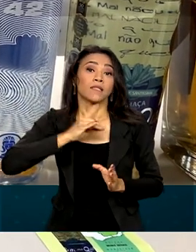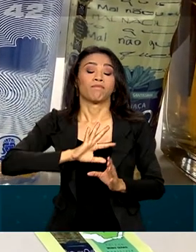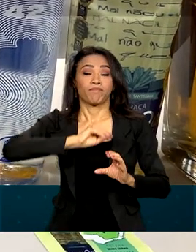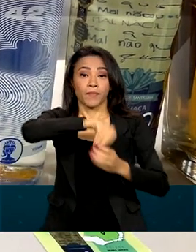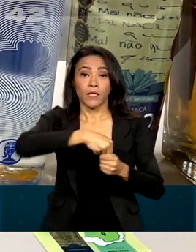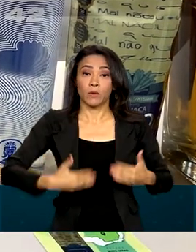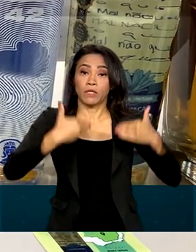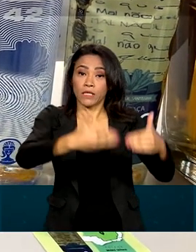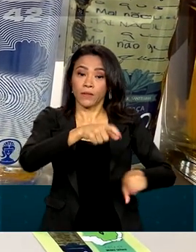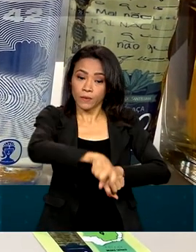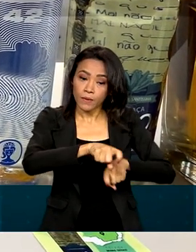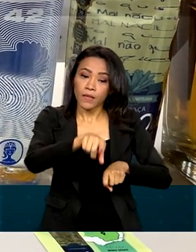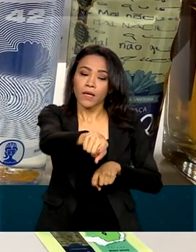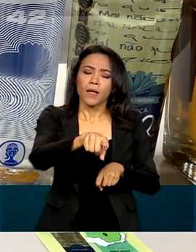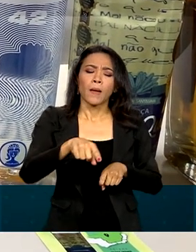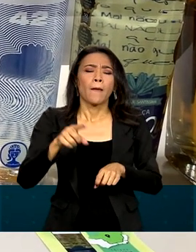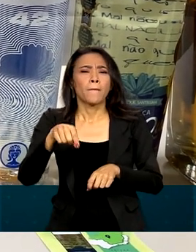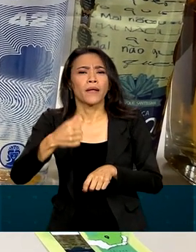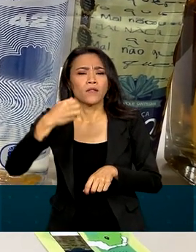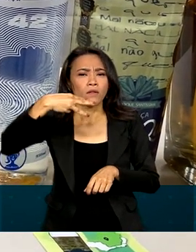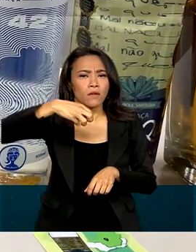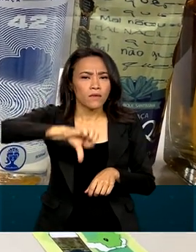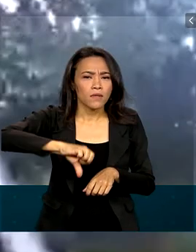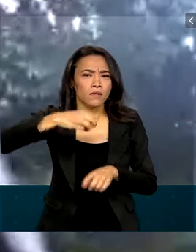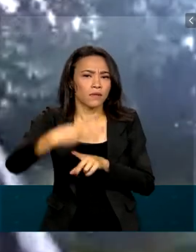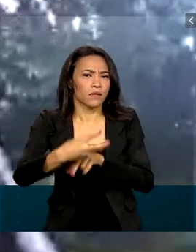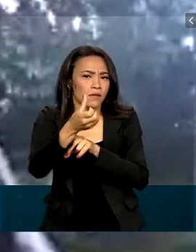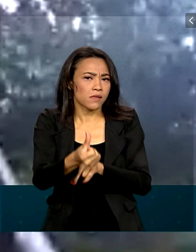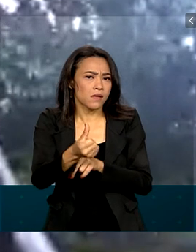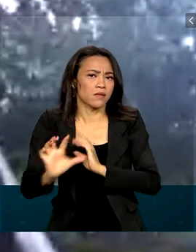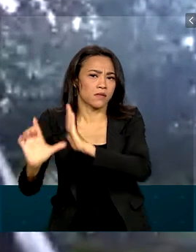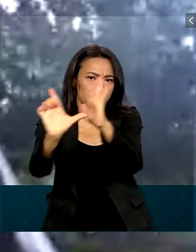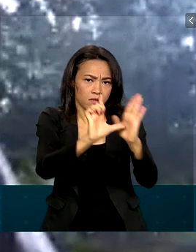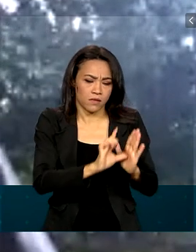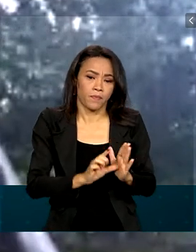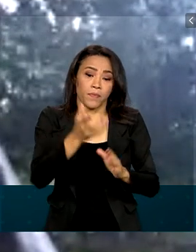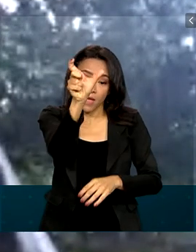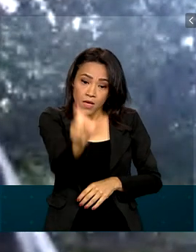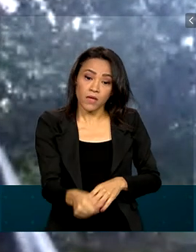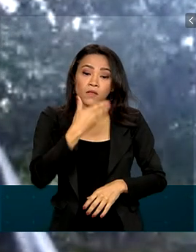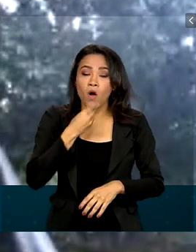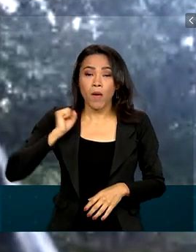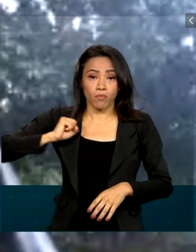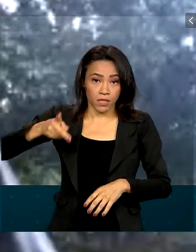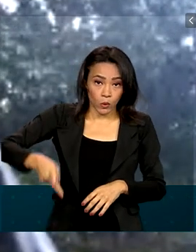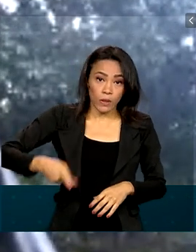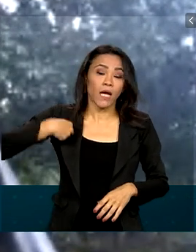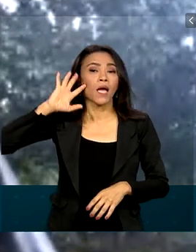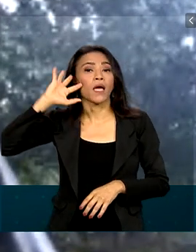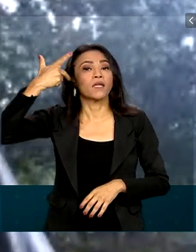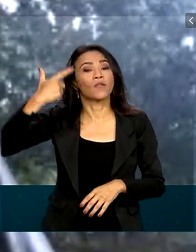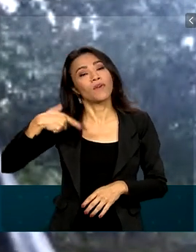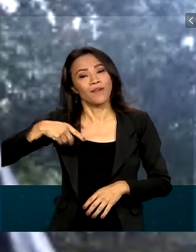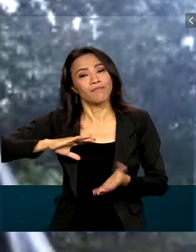produzidas por 936 estabelecimentos. Foi na aposentadoria que Nacipe Braga começou a realizar o ofício